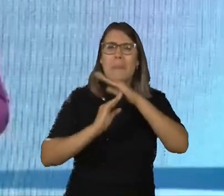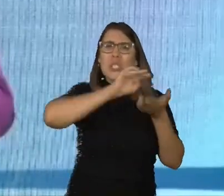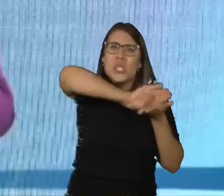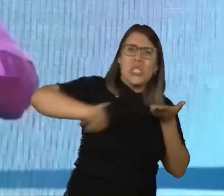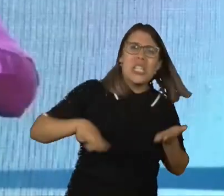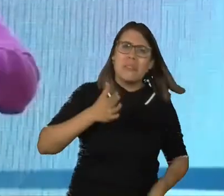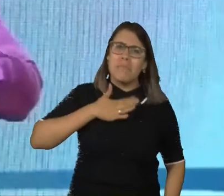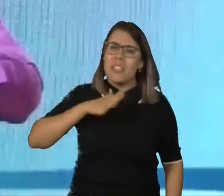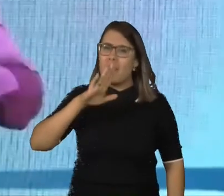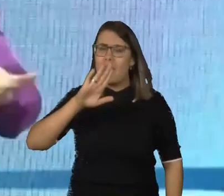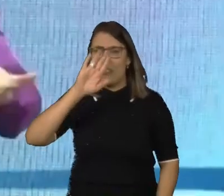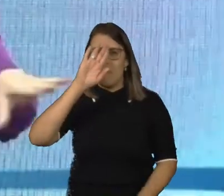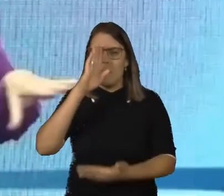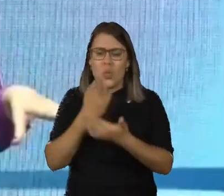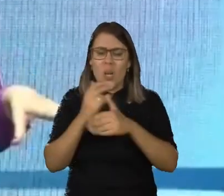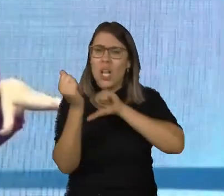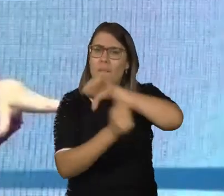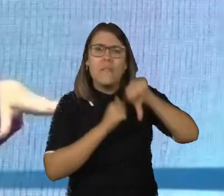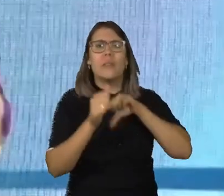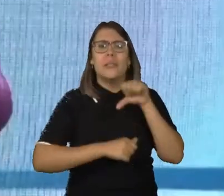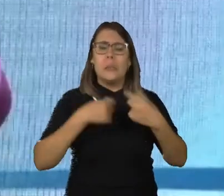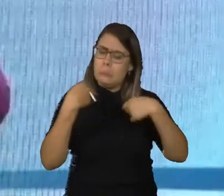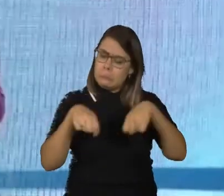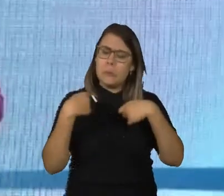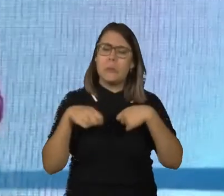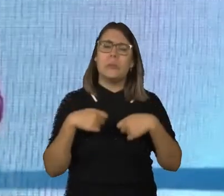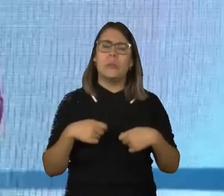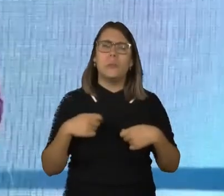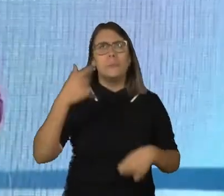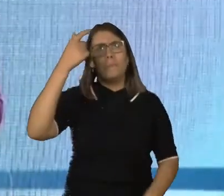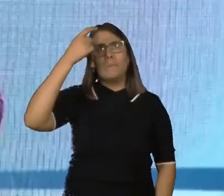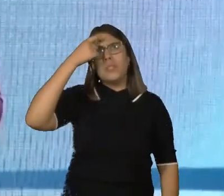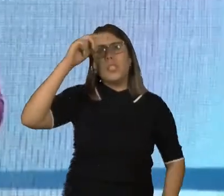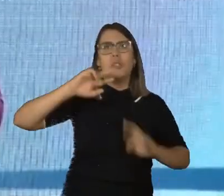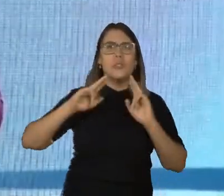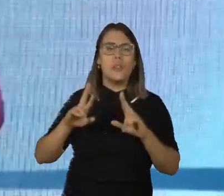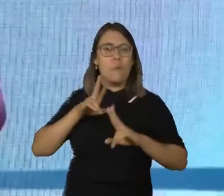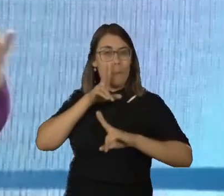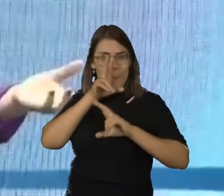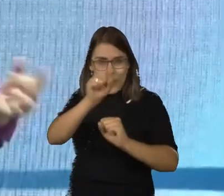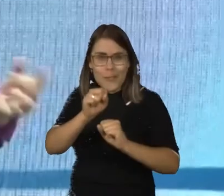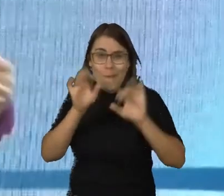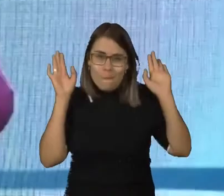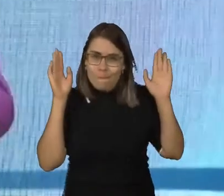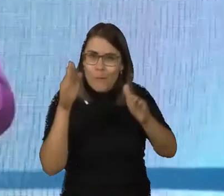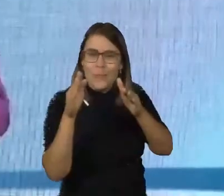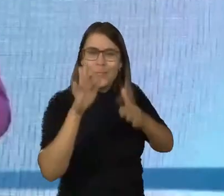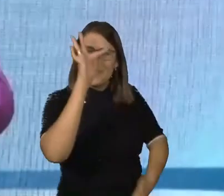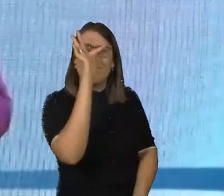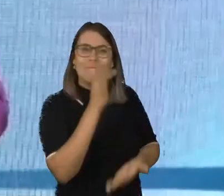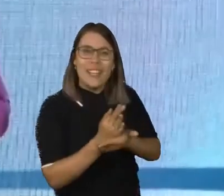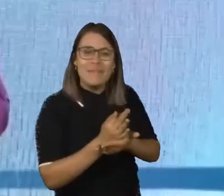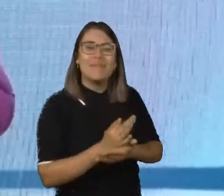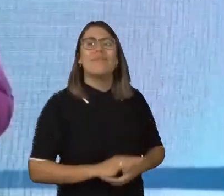da minha vida? E que realmente eu posso usar os meus três Fs e os meus PA? Força, foco e fé.